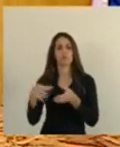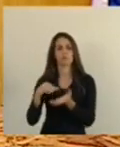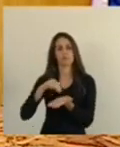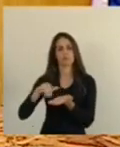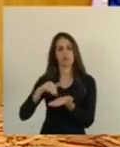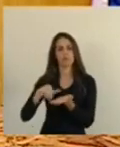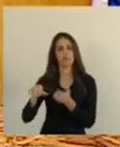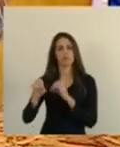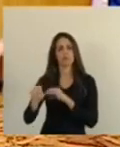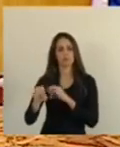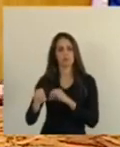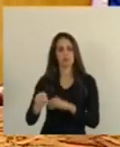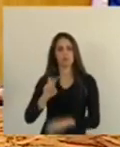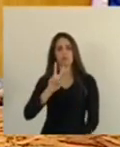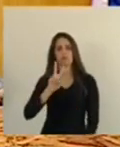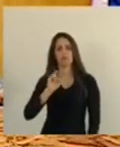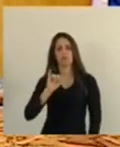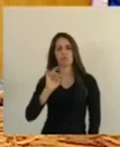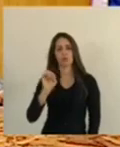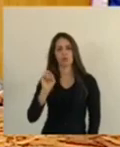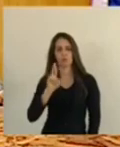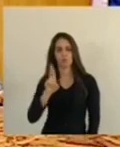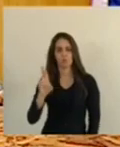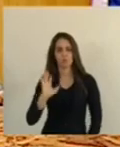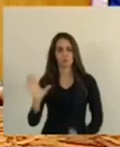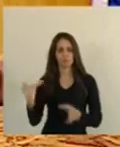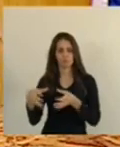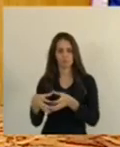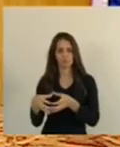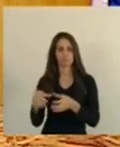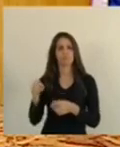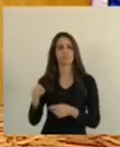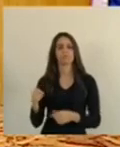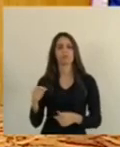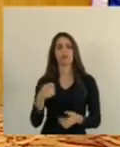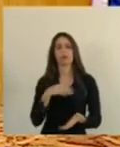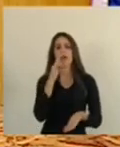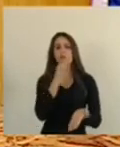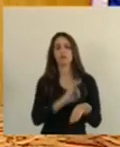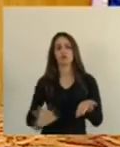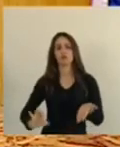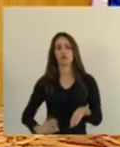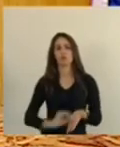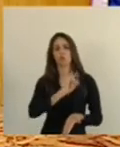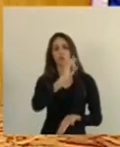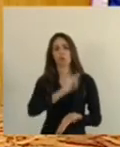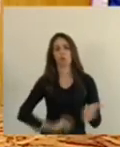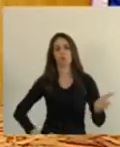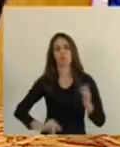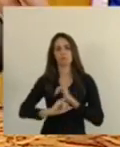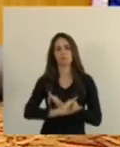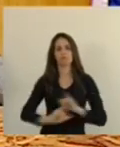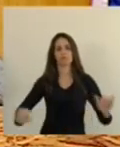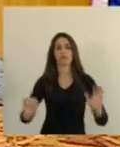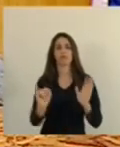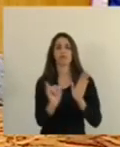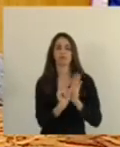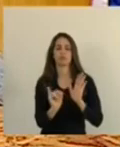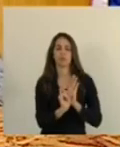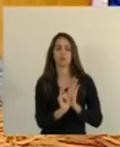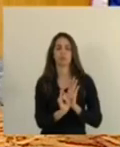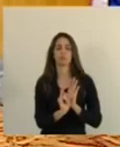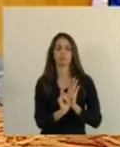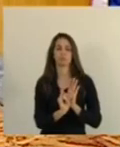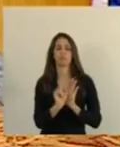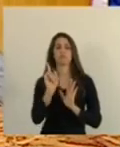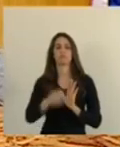e toda a sua equipe, pela ordem de serviço, pela publicação do edital para